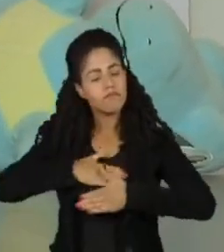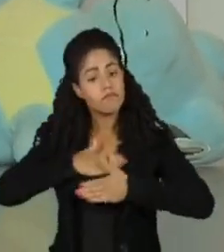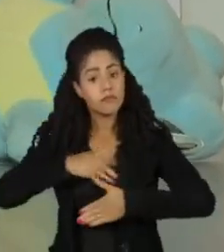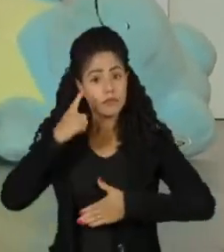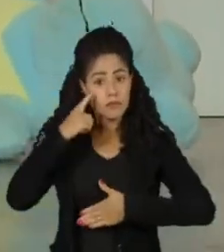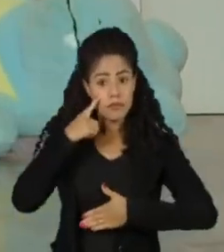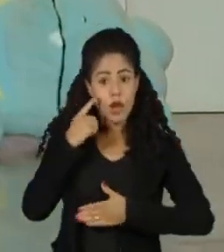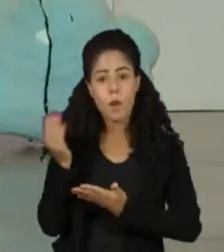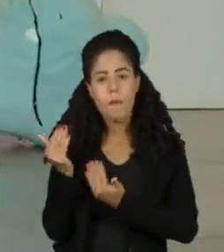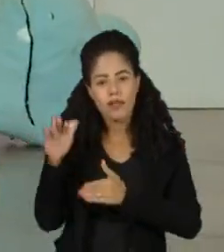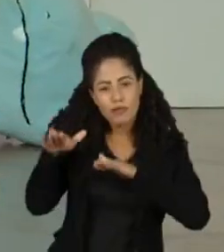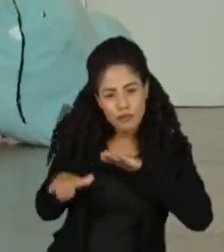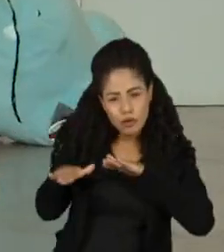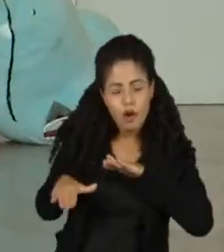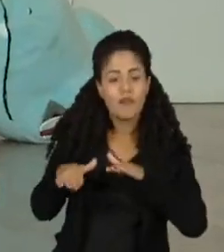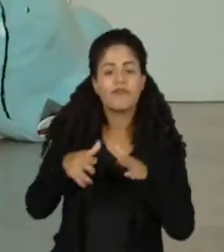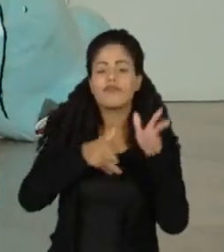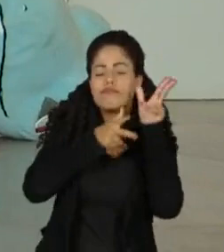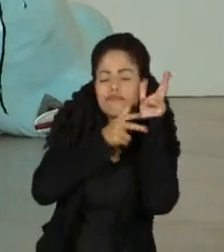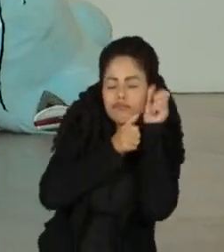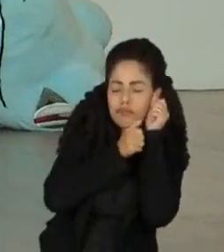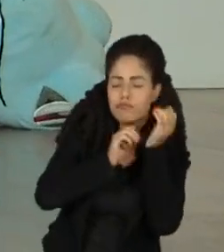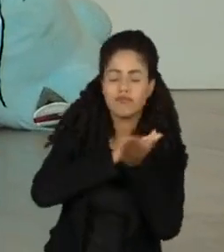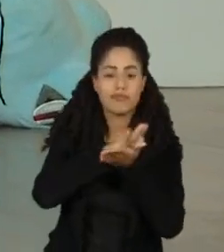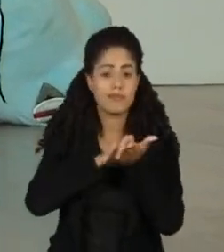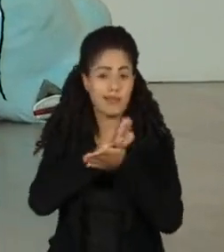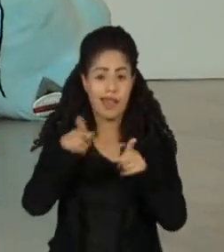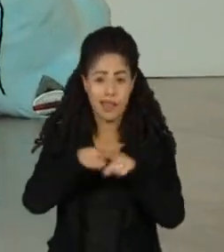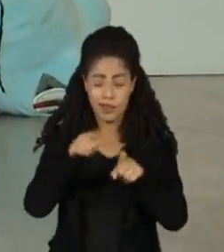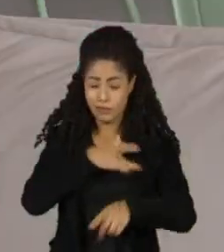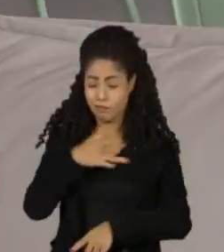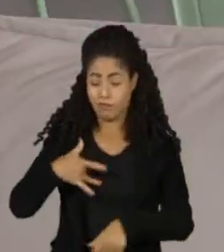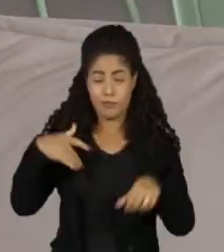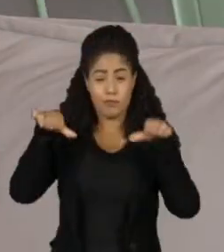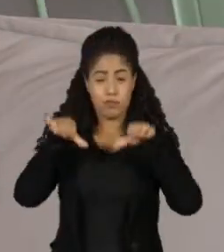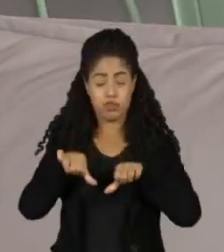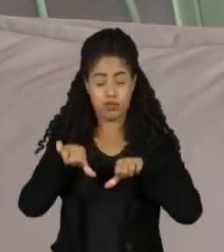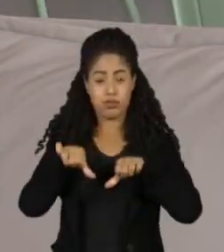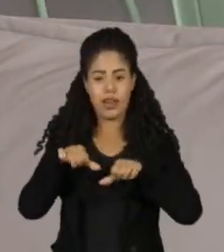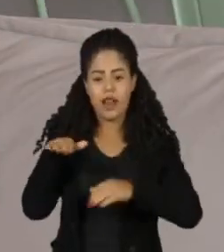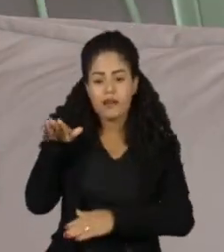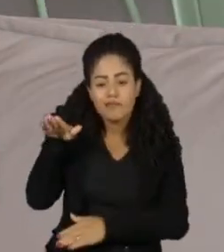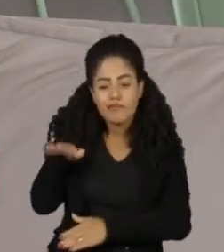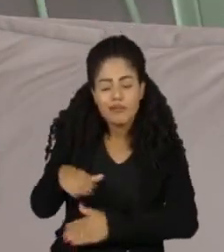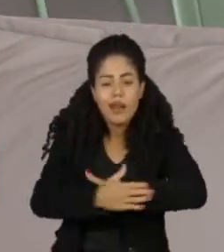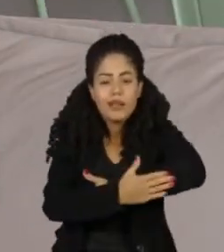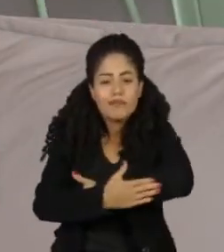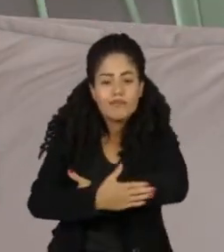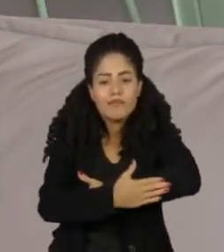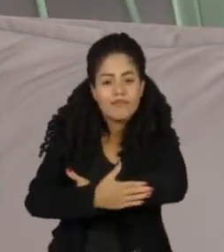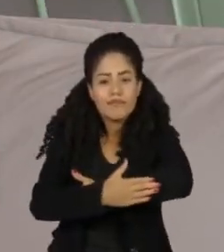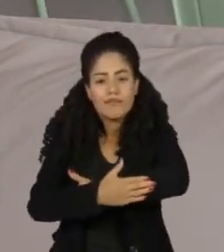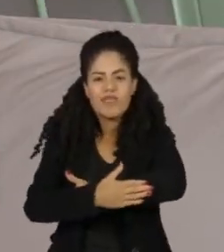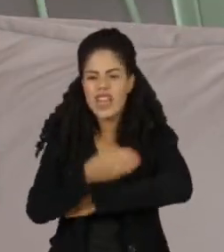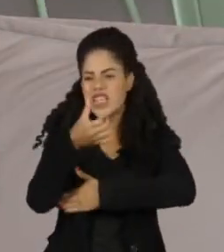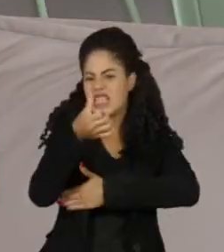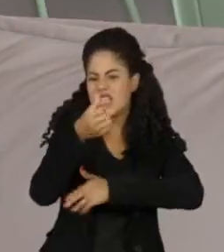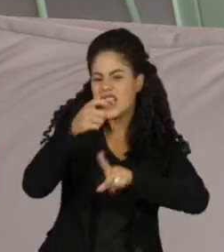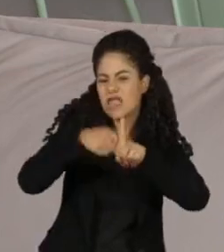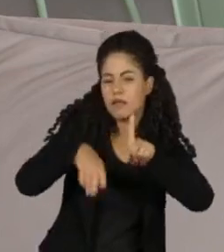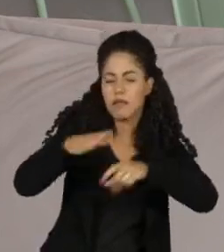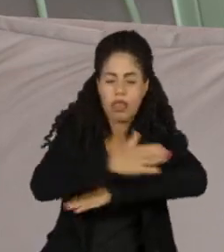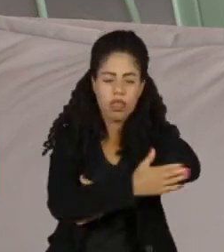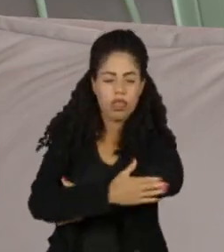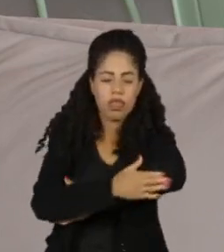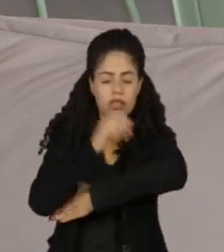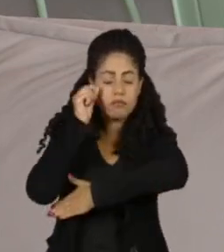caçula não conseguia dormir, a saúde dele ficou prejudicada. Quando ele era menorzinho, ele tinha uns 6 meses, ele dormia muito